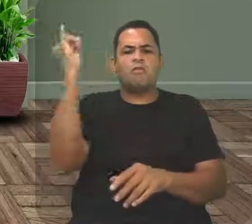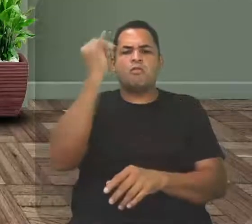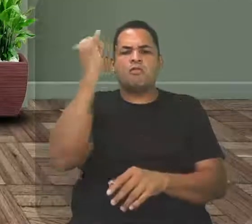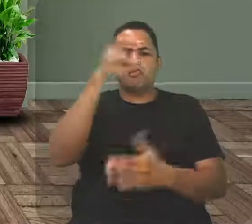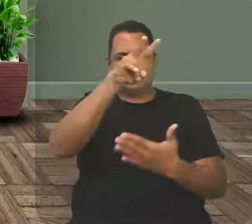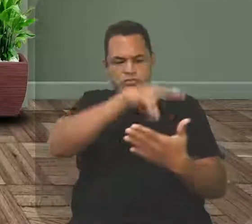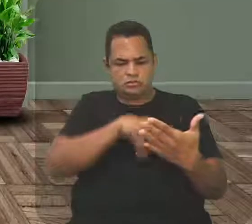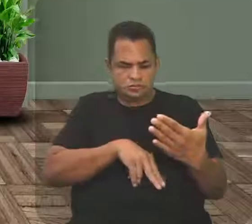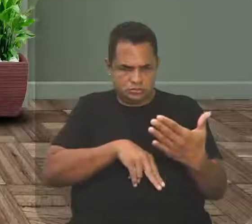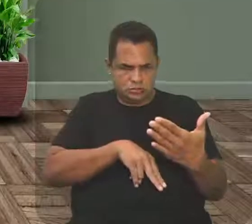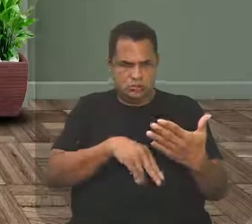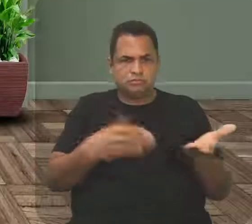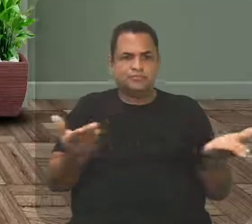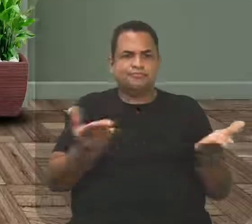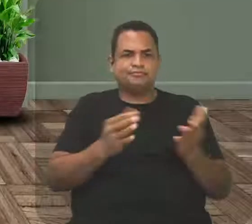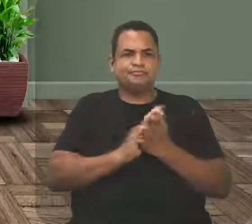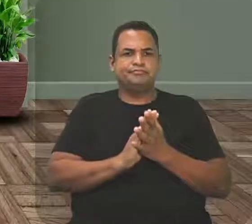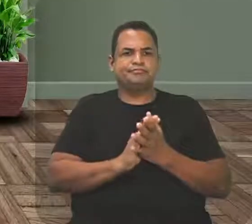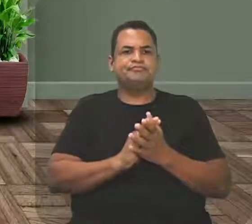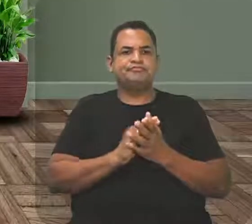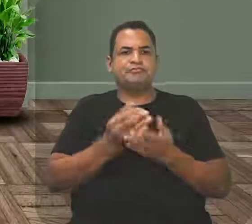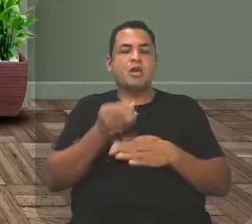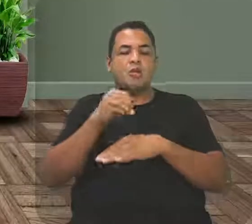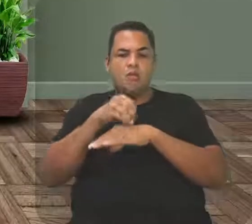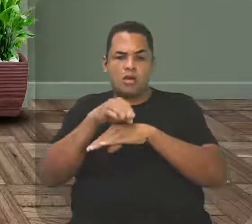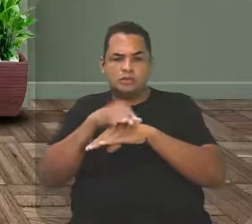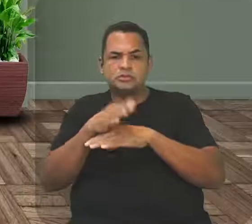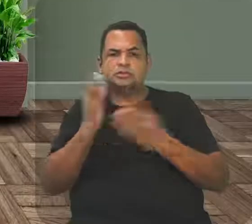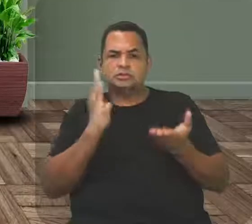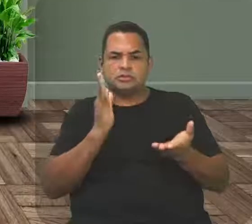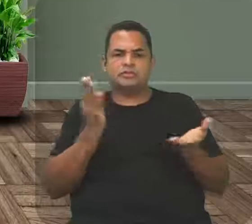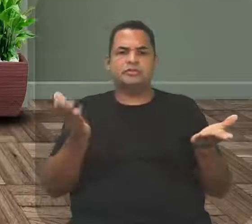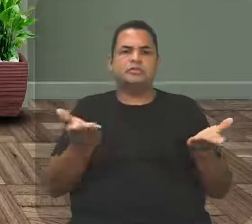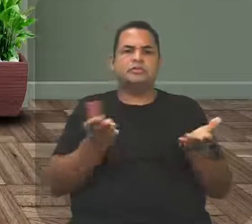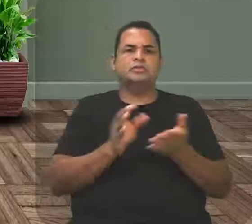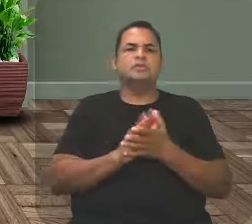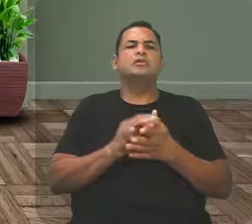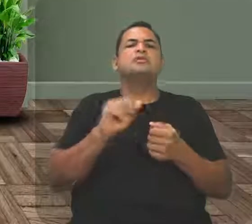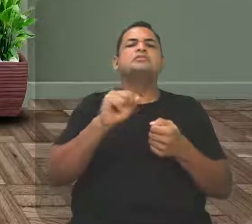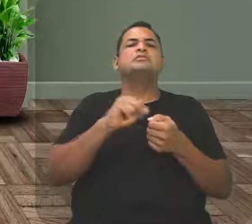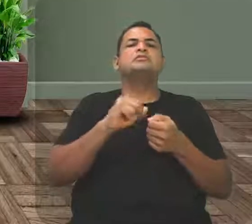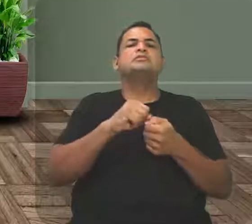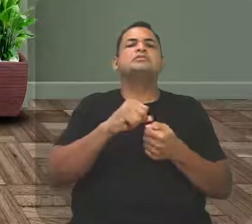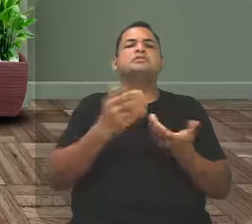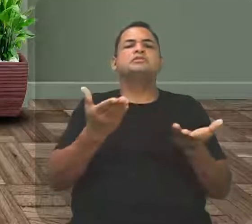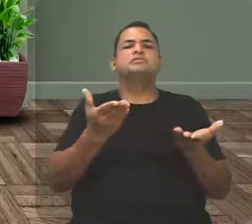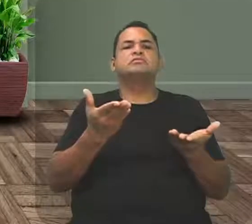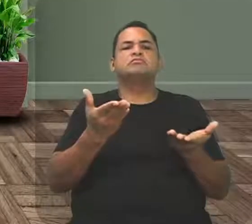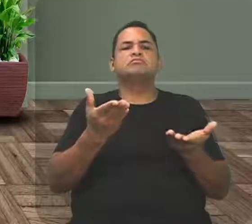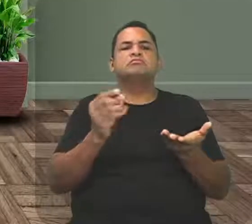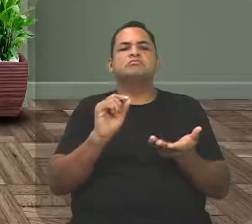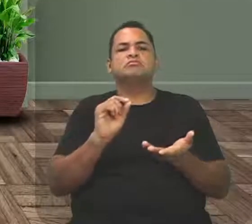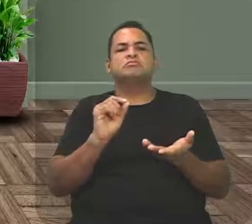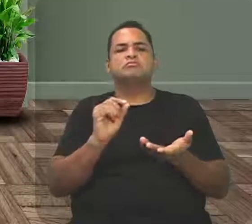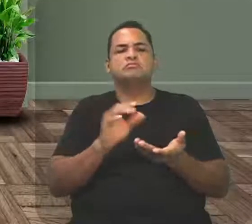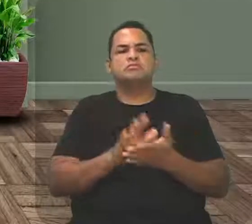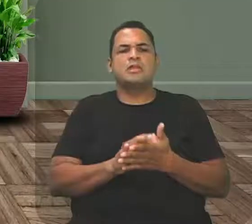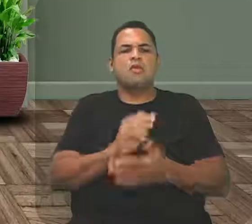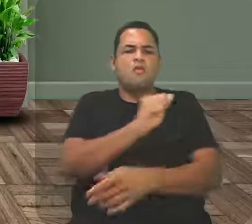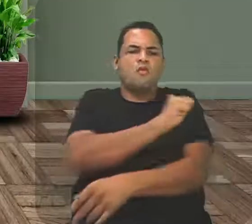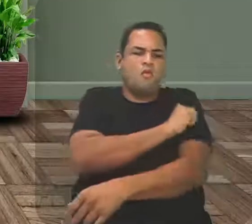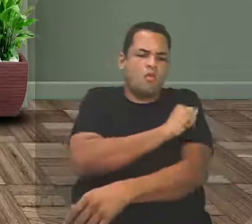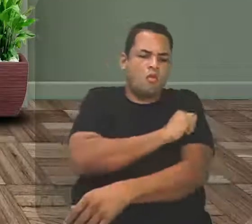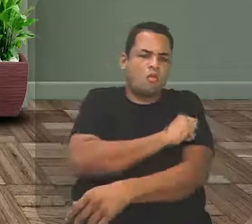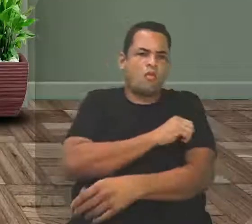leitura. Então, um recadinho foi dado. O que você tem que fazer, aluno terceirão? Sendo já aí o aluno que